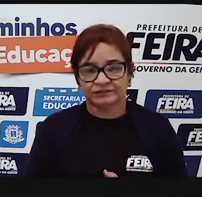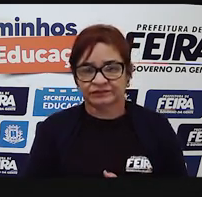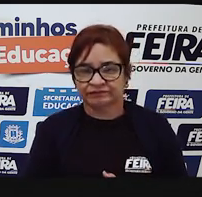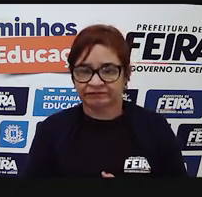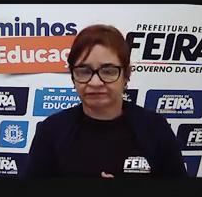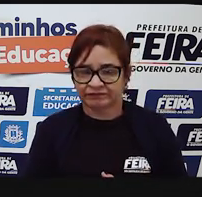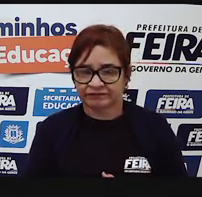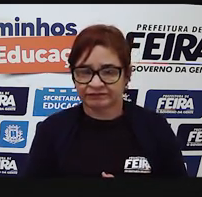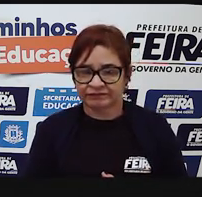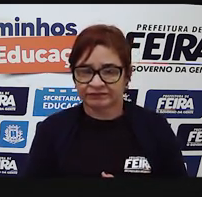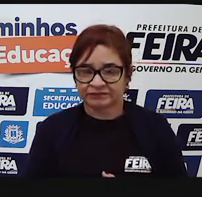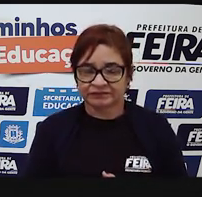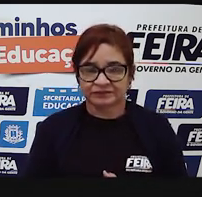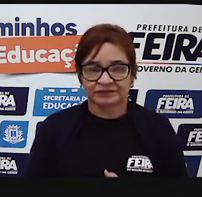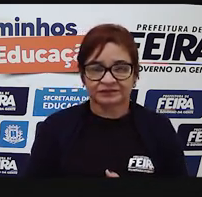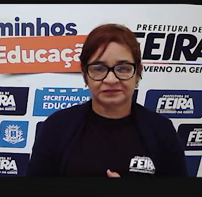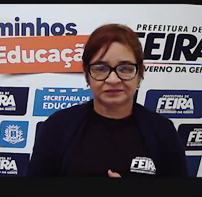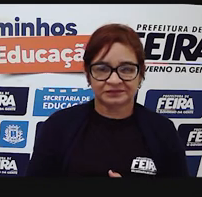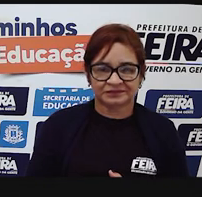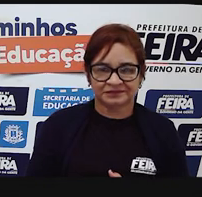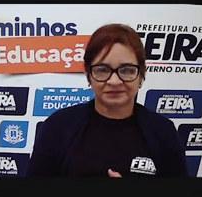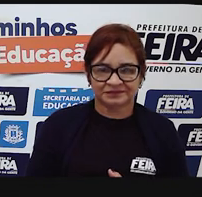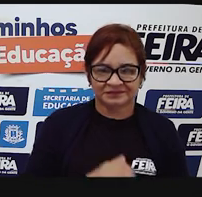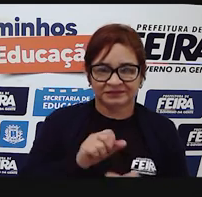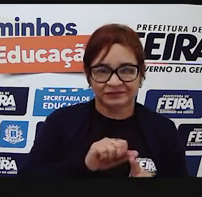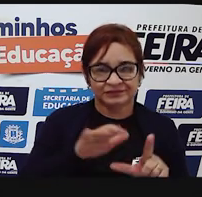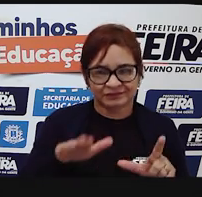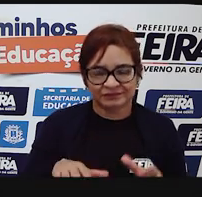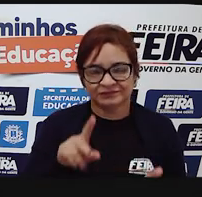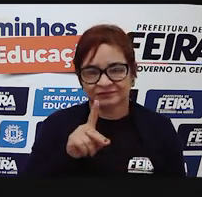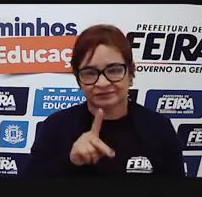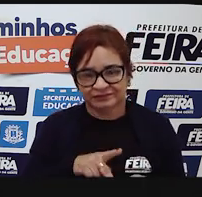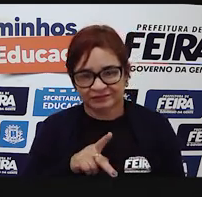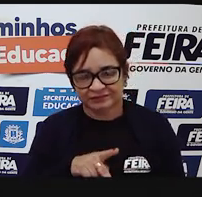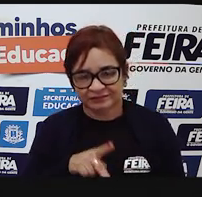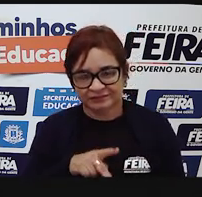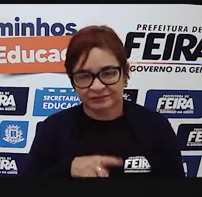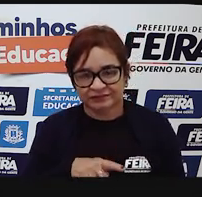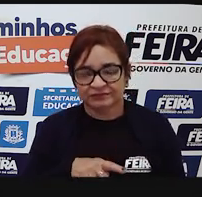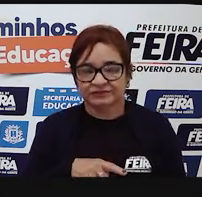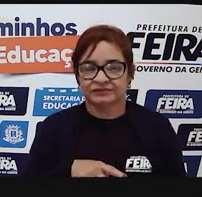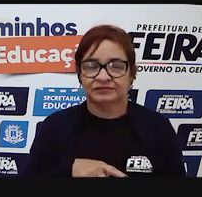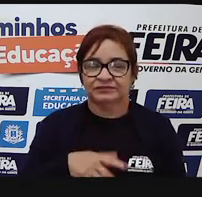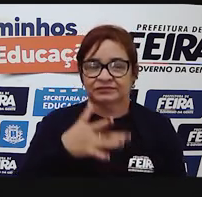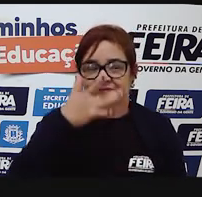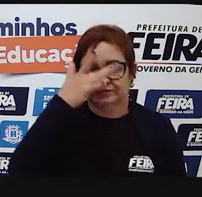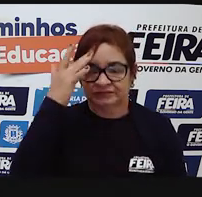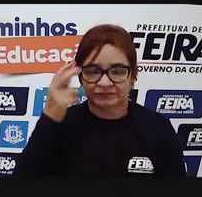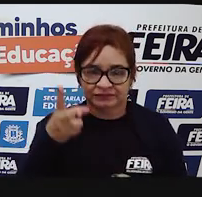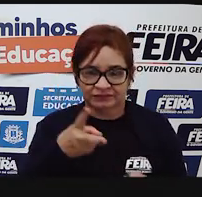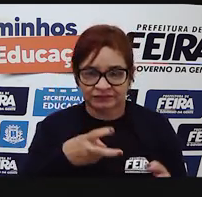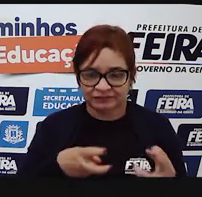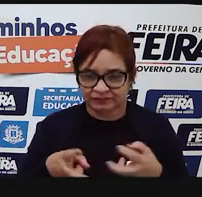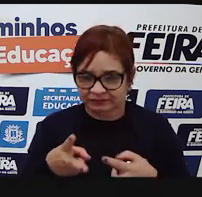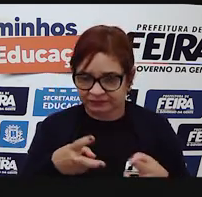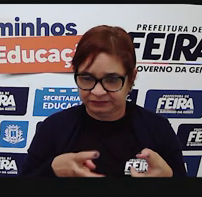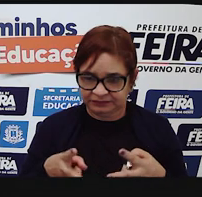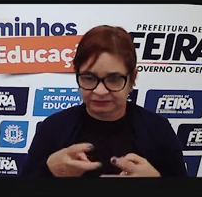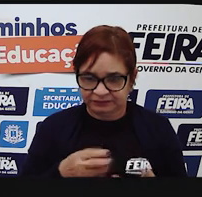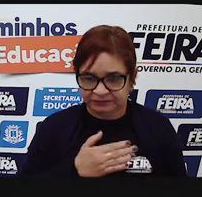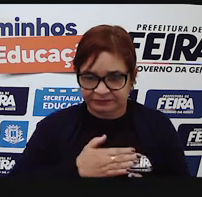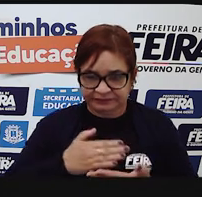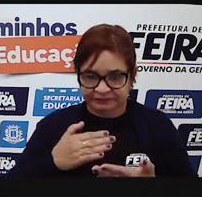Assinado, tia Netflix. É verdade esse bilhete. Então, foi algo que viralizou pela internet, não é?